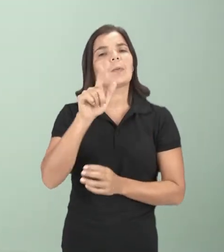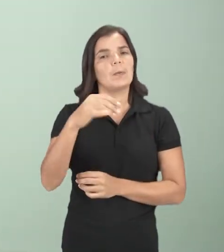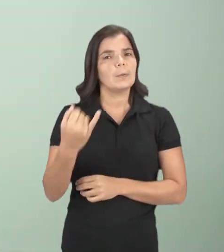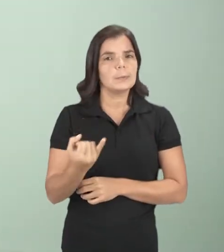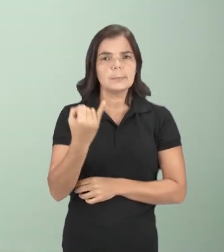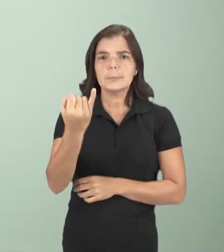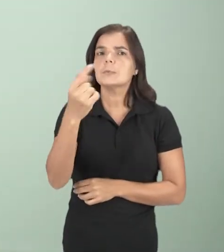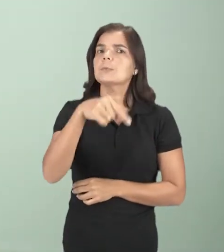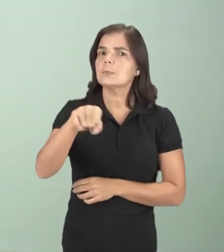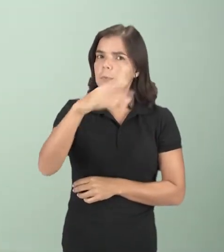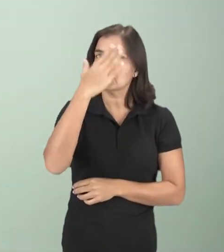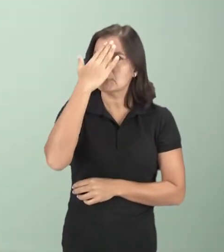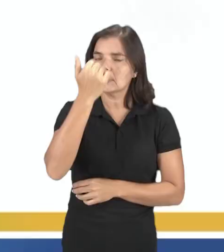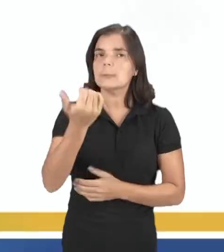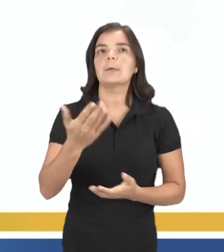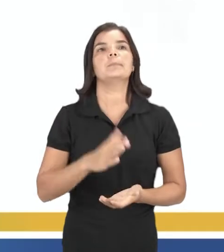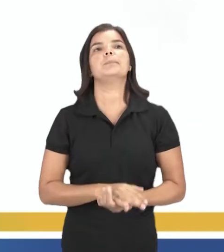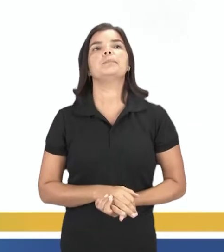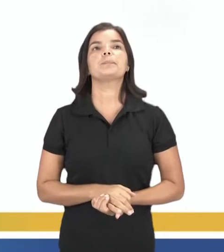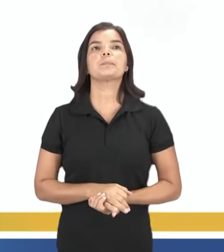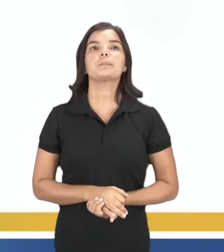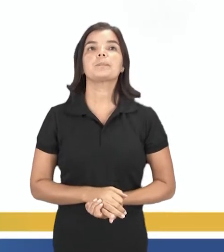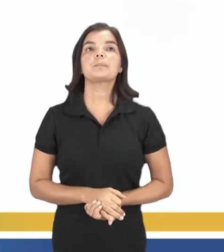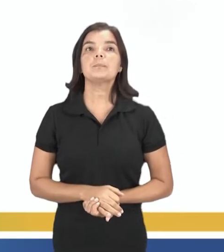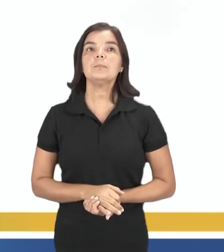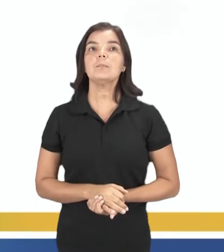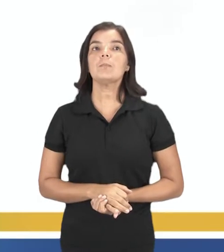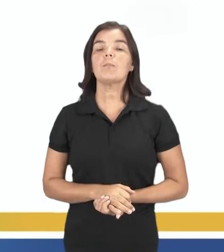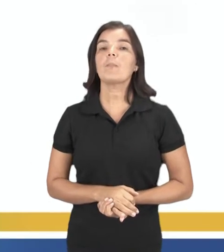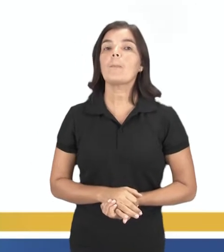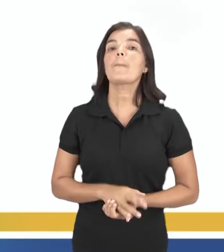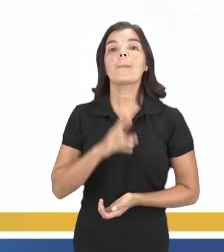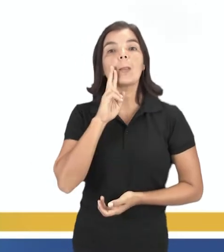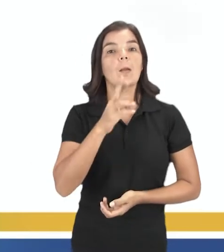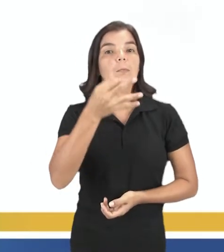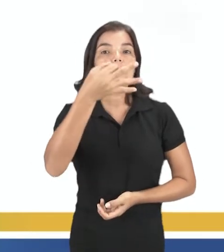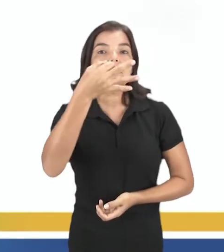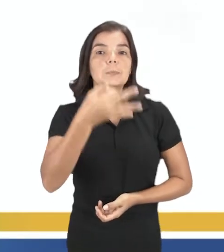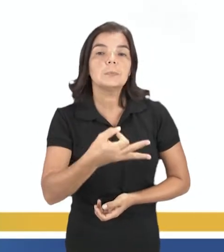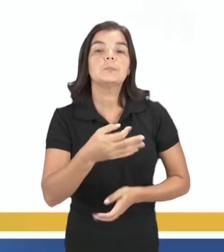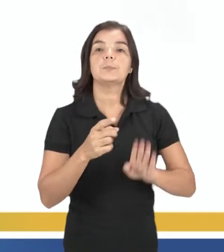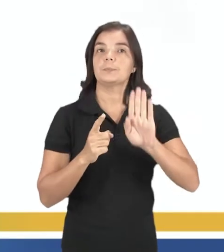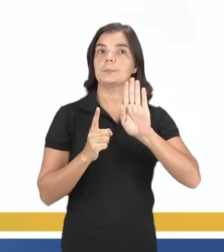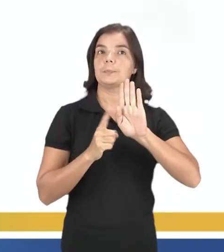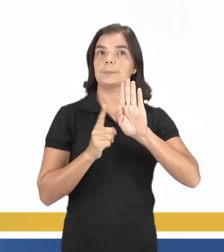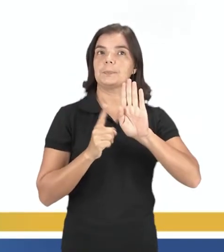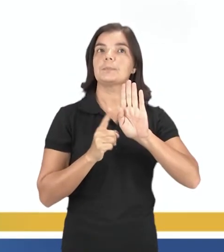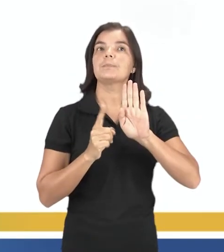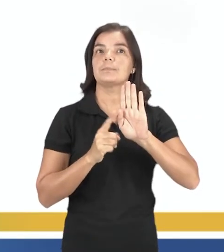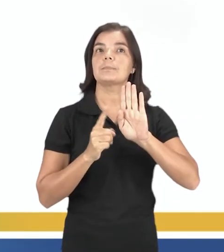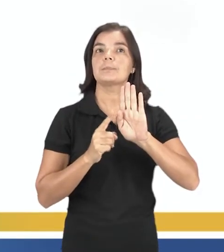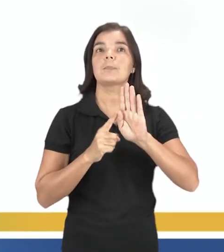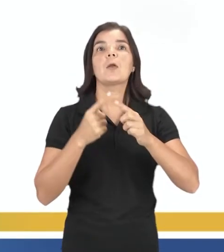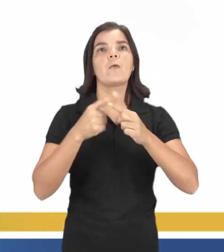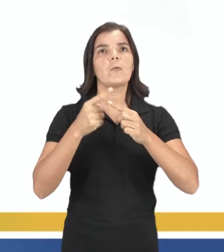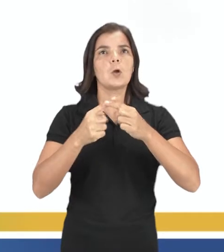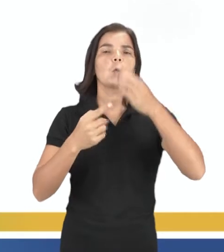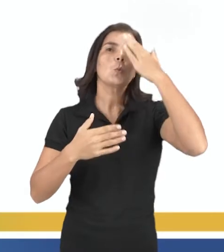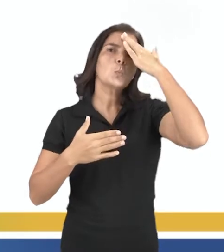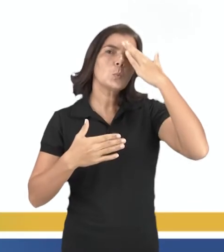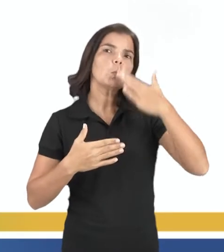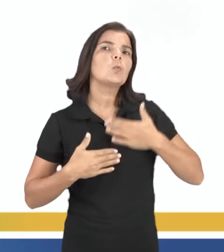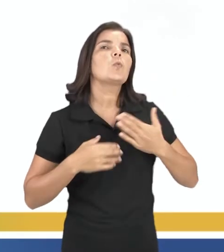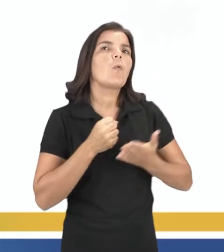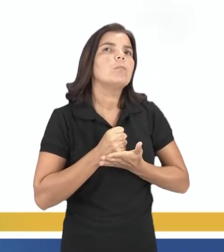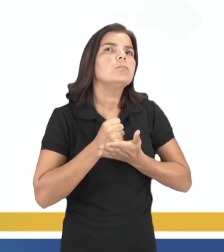importante que vocês saibam disso. Vamos lá então. A alternativa correta é a letra B, pessoal. Fazer do